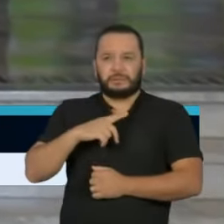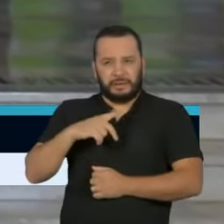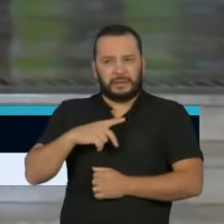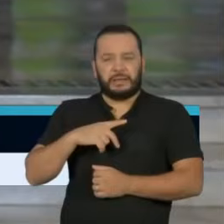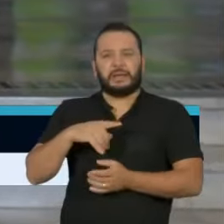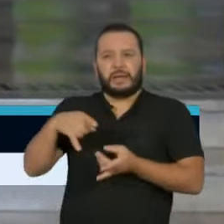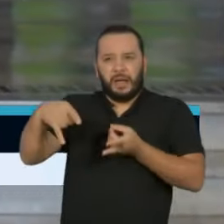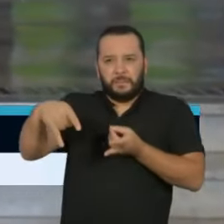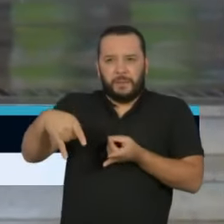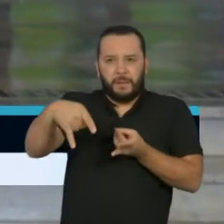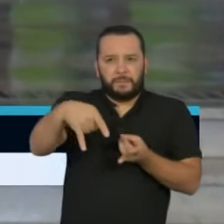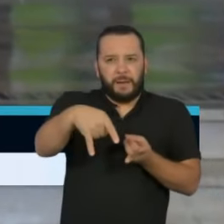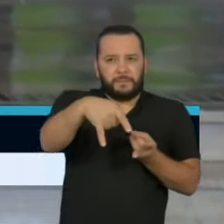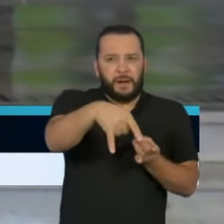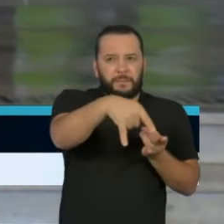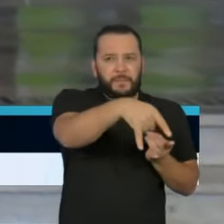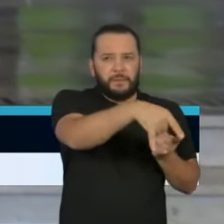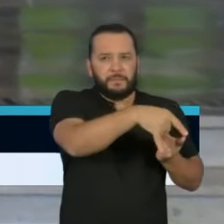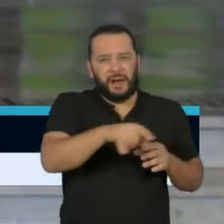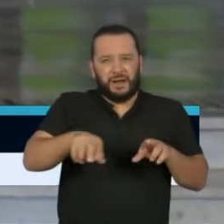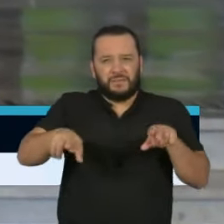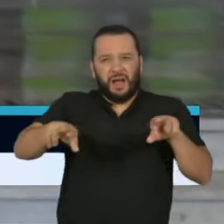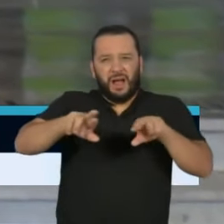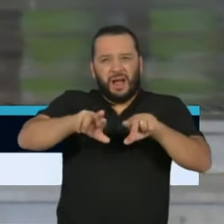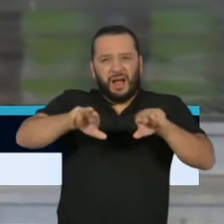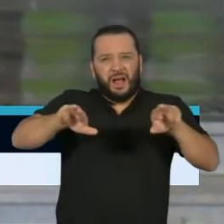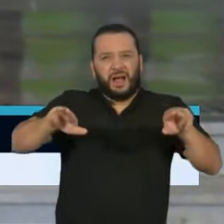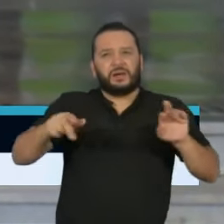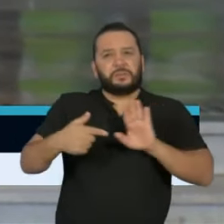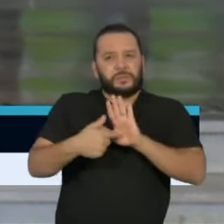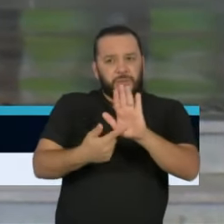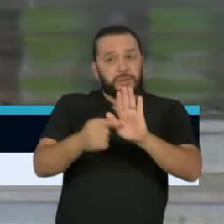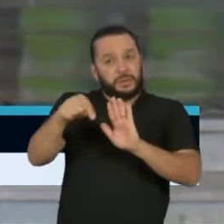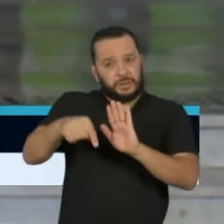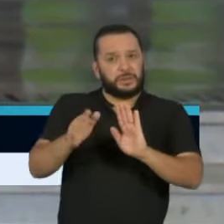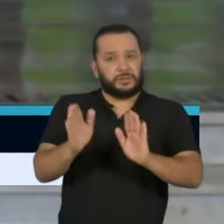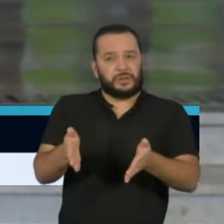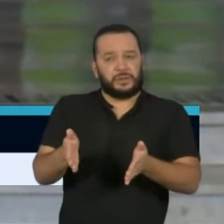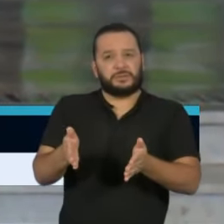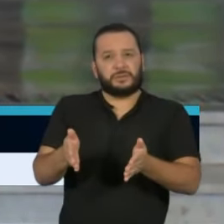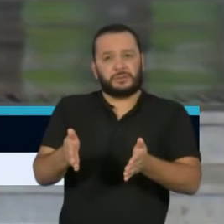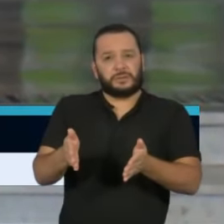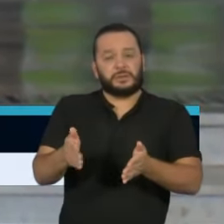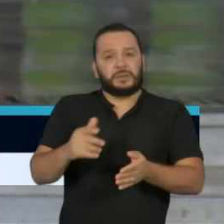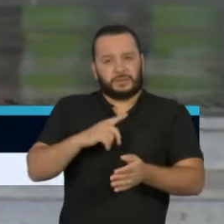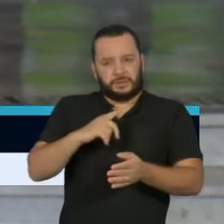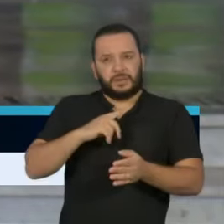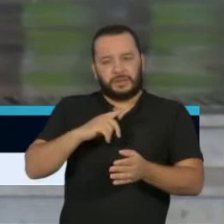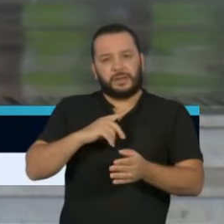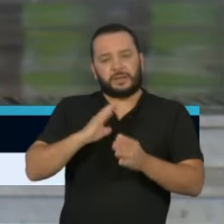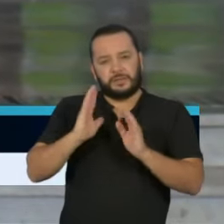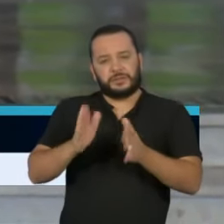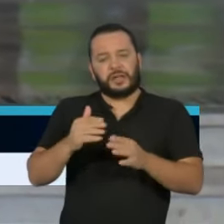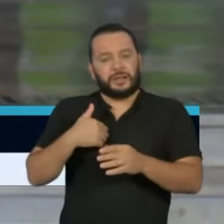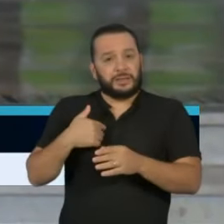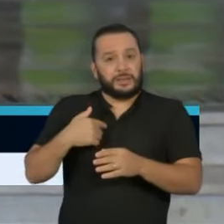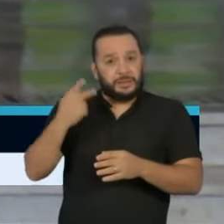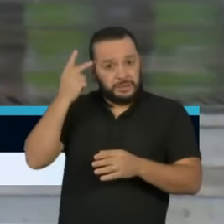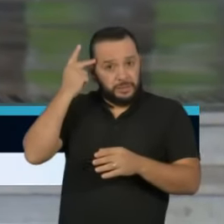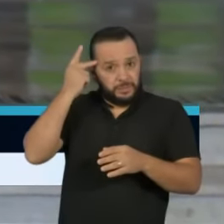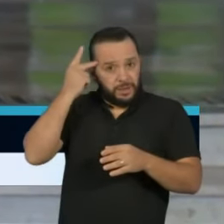leitos adicionais, conforme foi largamente demonstrado aqui. Nós temos ainda a grande de São Paulo e o restante do interior.